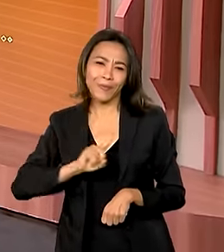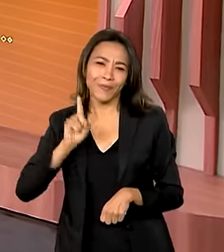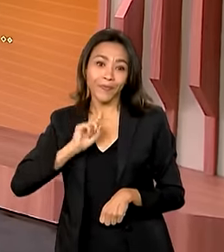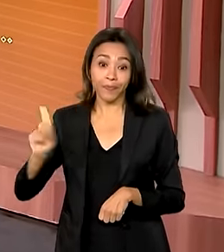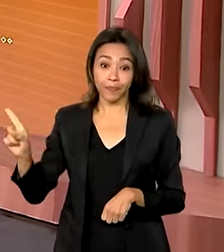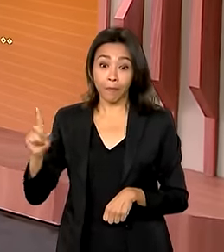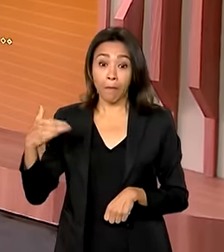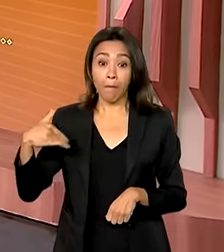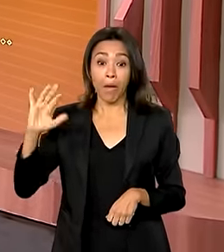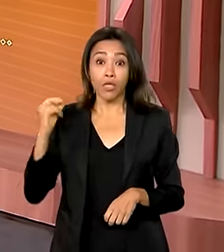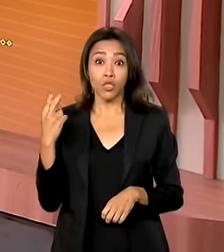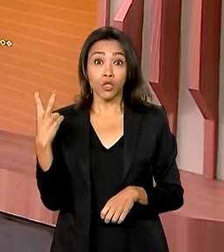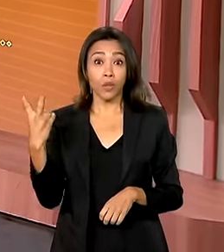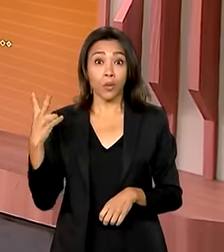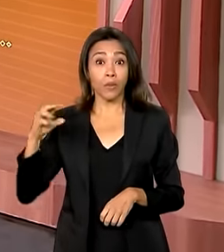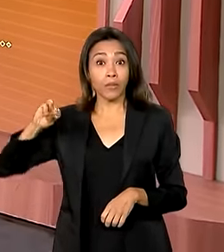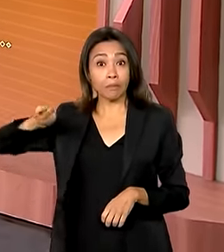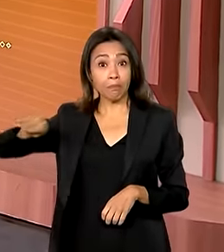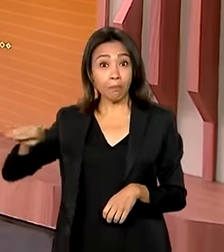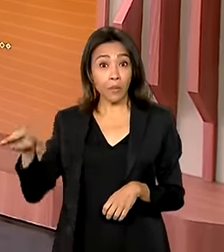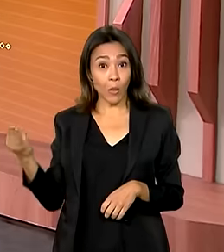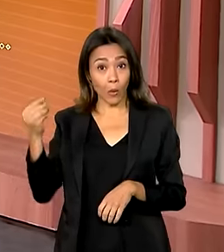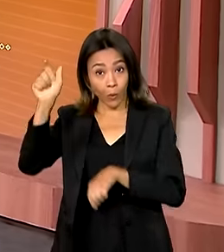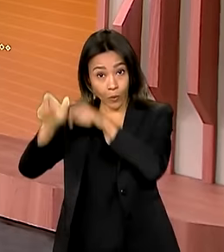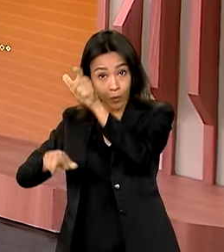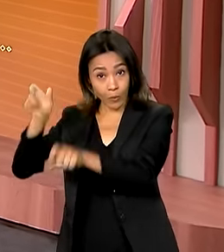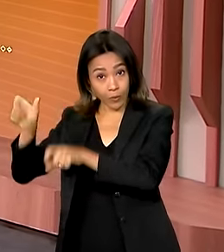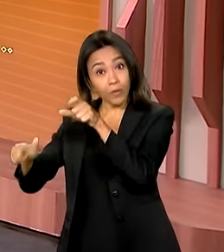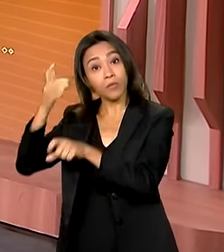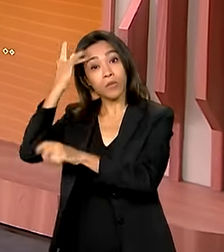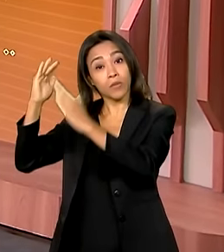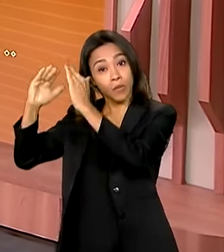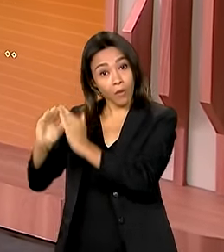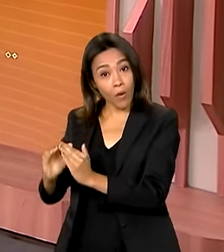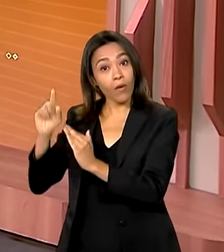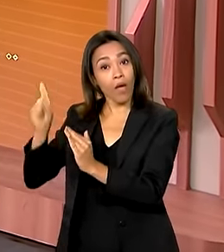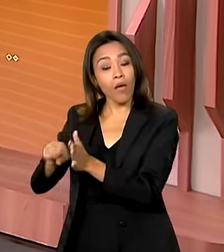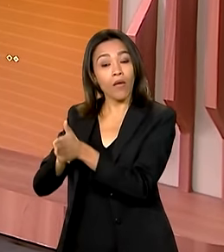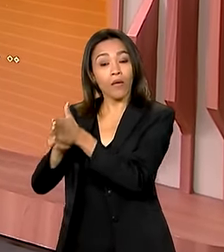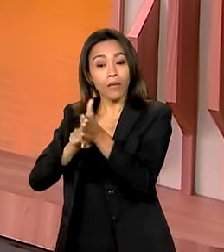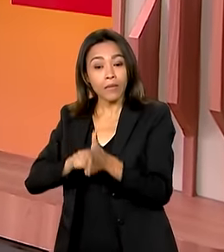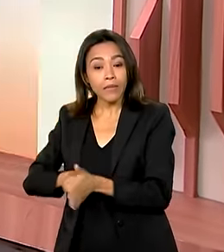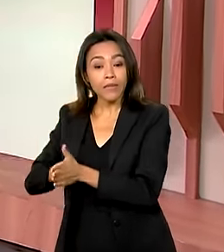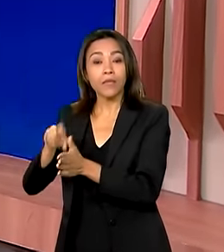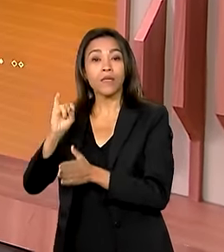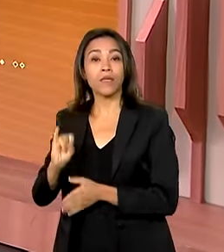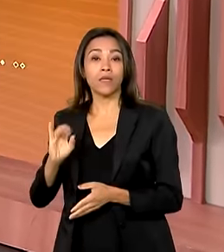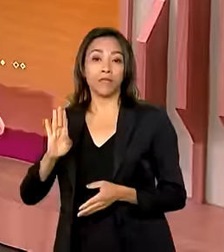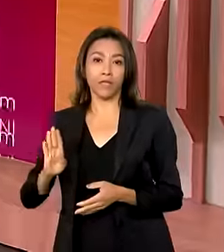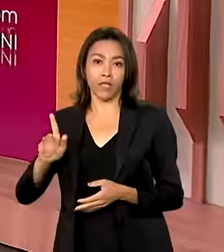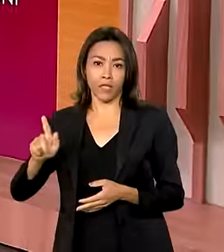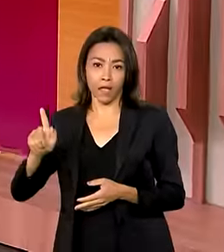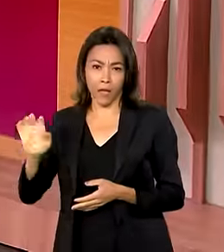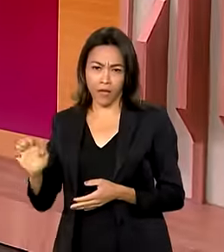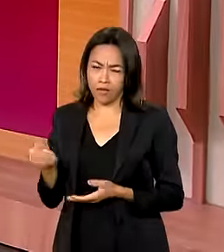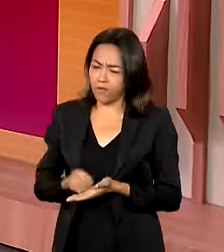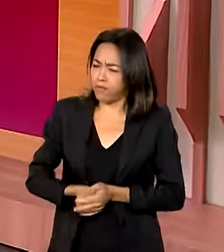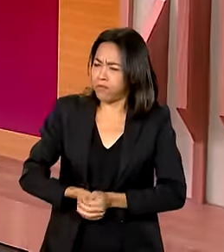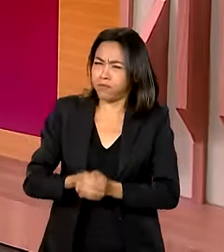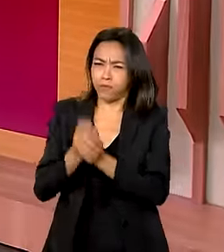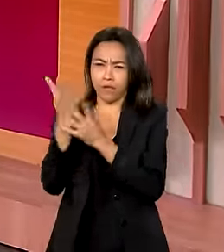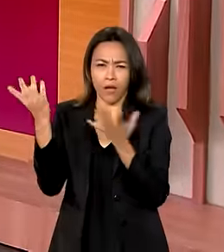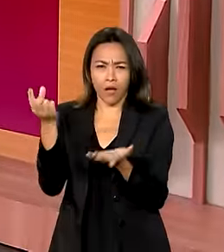mais de 2 milhões e 300 mil habitantes, de acordo com o censo do IBGE de 2022. São muitos os